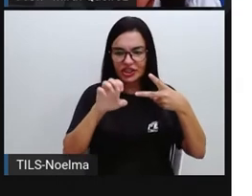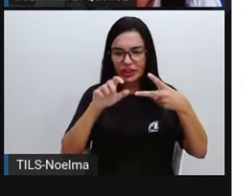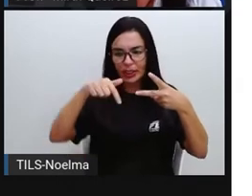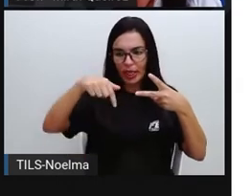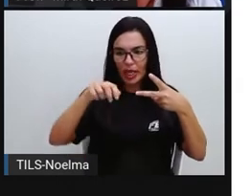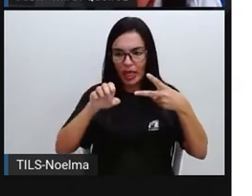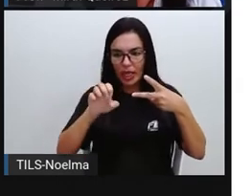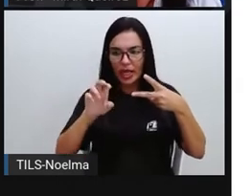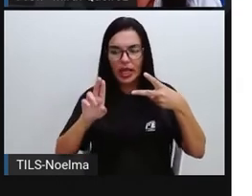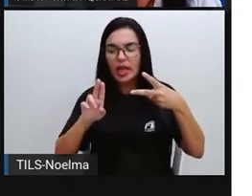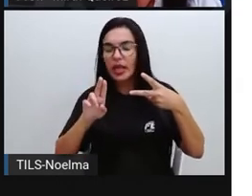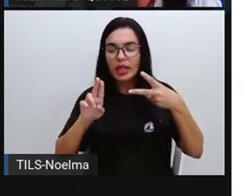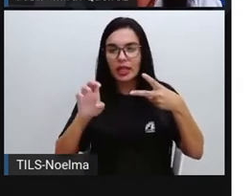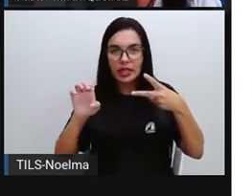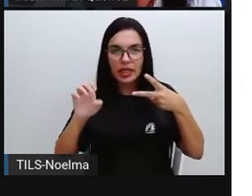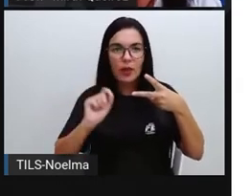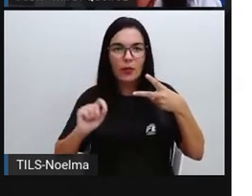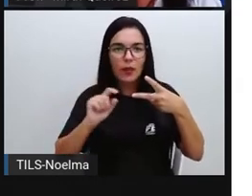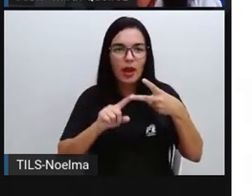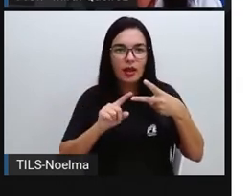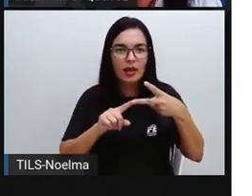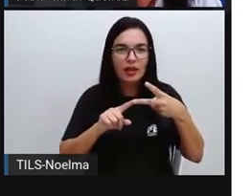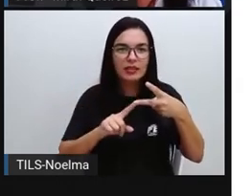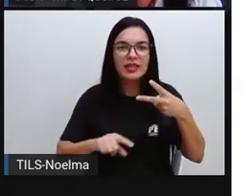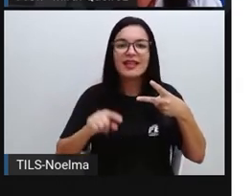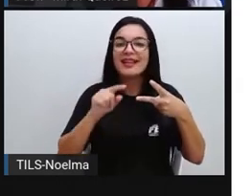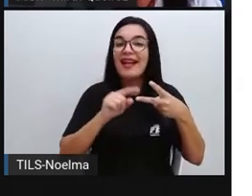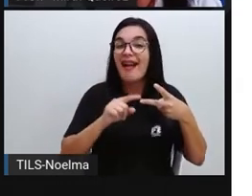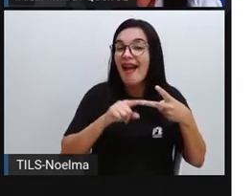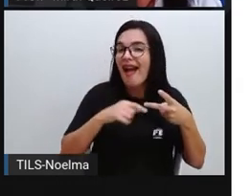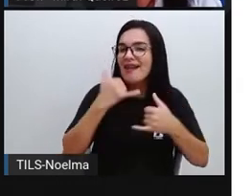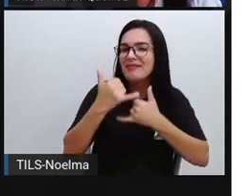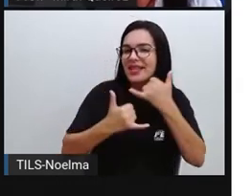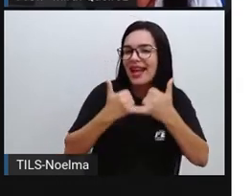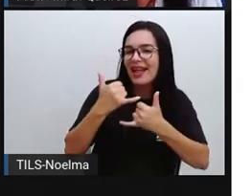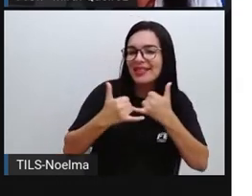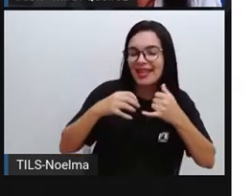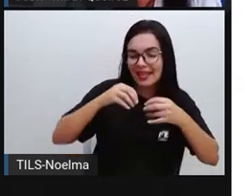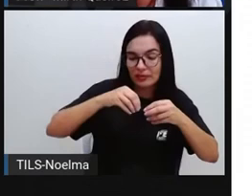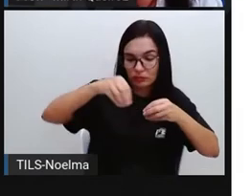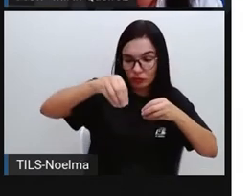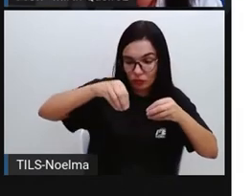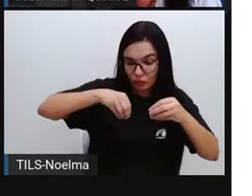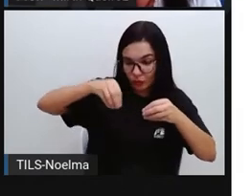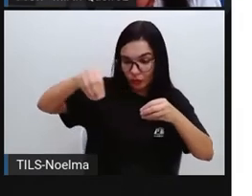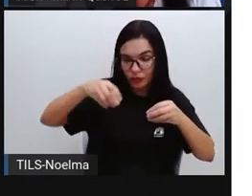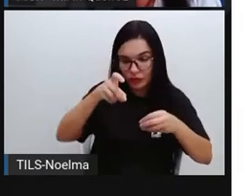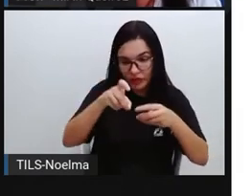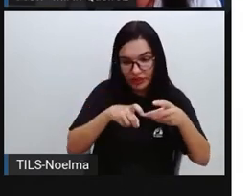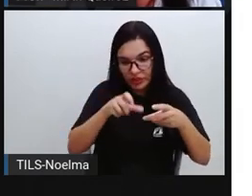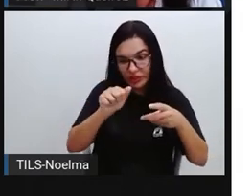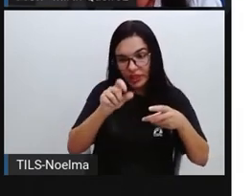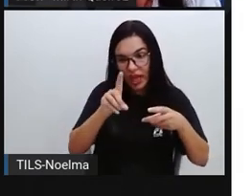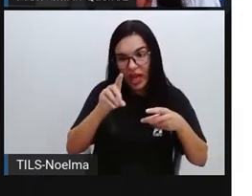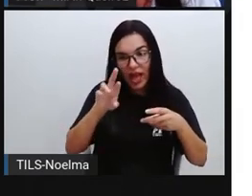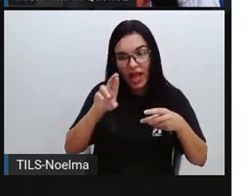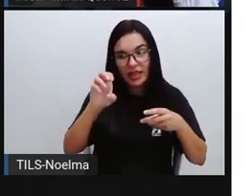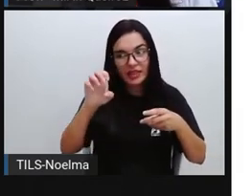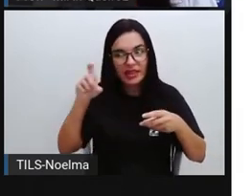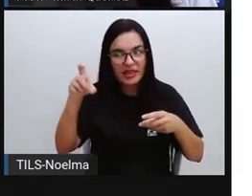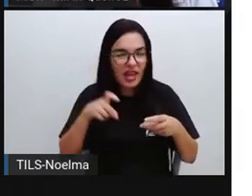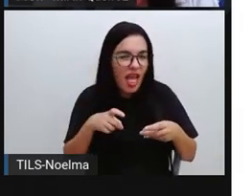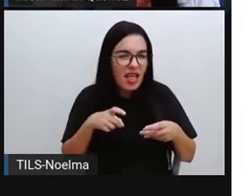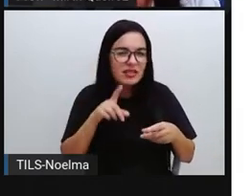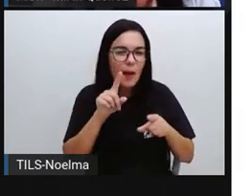X indica aí, lembra aí do jogo de xadrez, né? Indica aí o risco de ameaça. Quando a gente fala